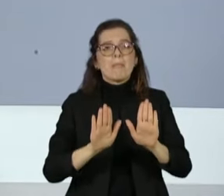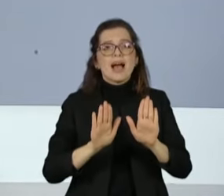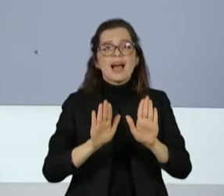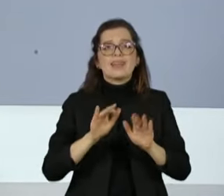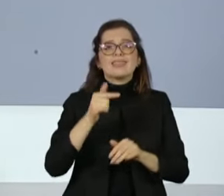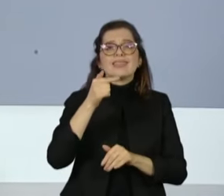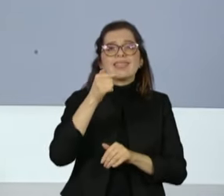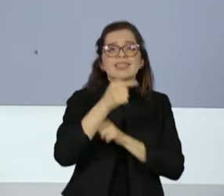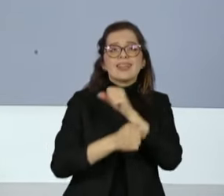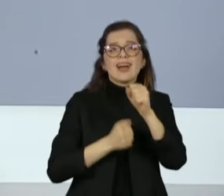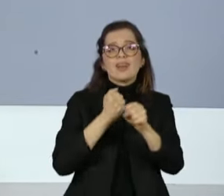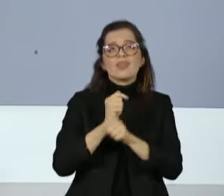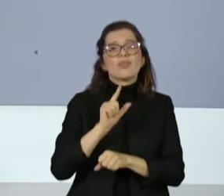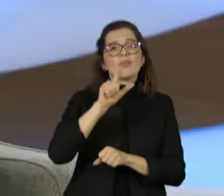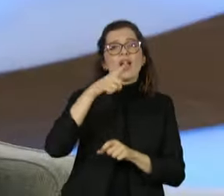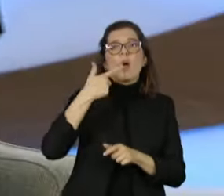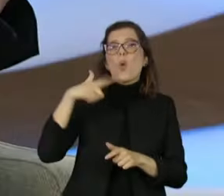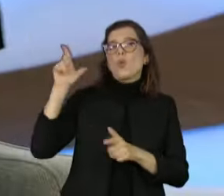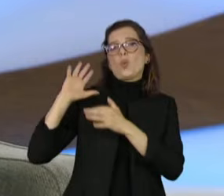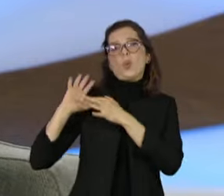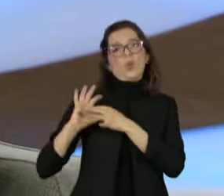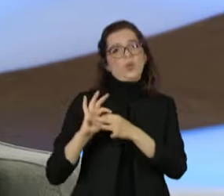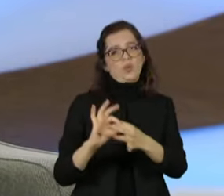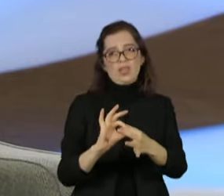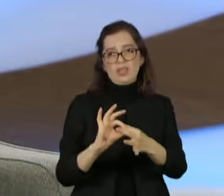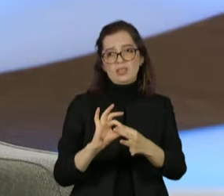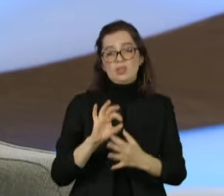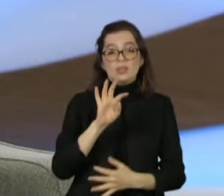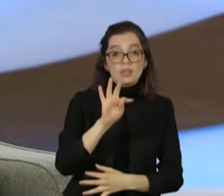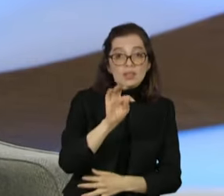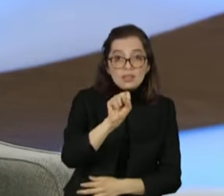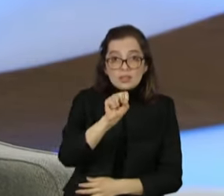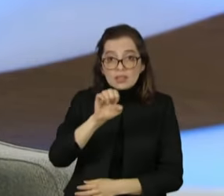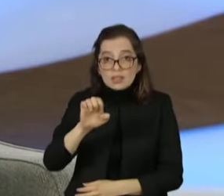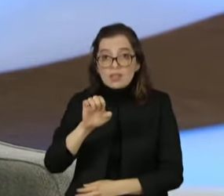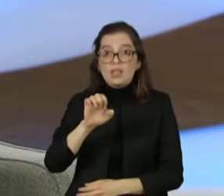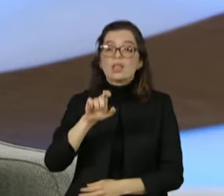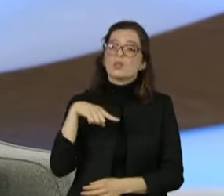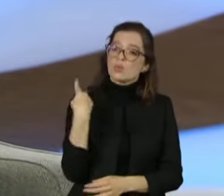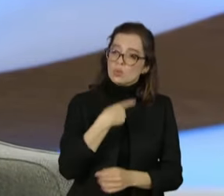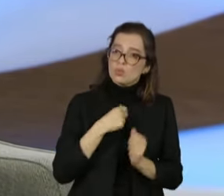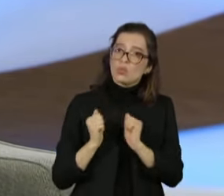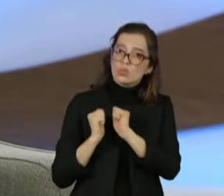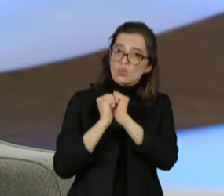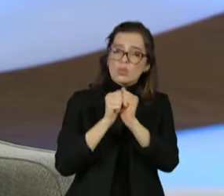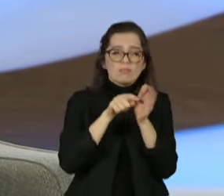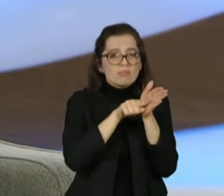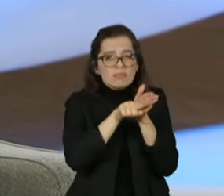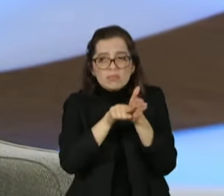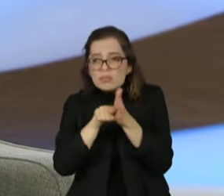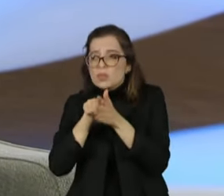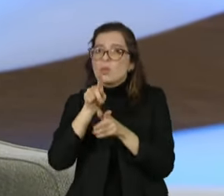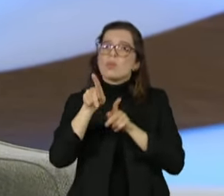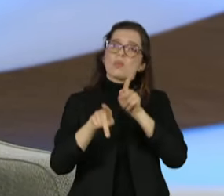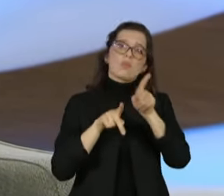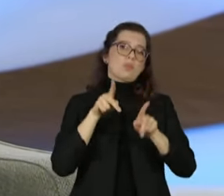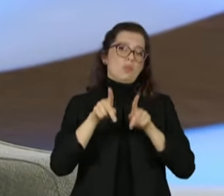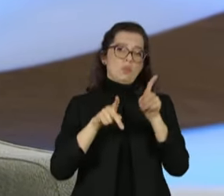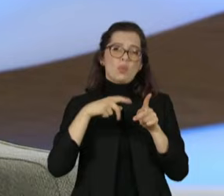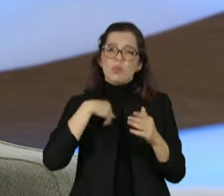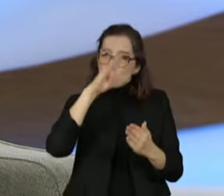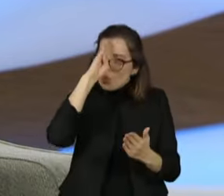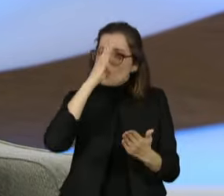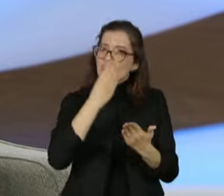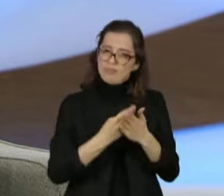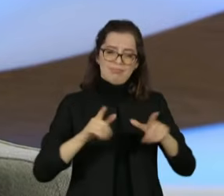conosco, repito, foi num bojo de um contexto e depois ficou muito esclarecido. E aí, quero fazer só uma defesa em relação às